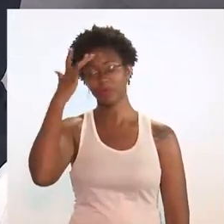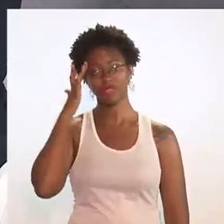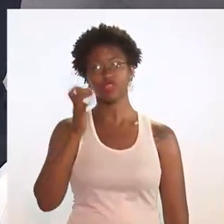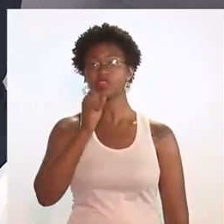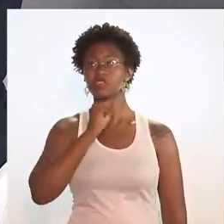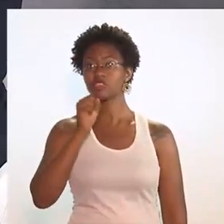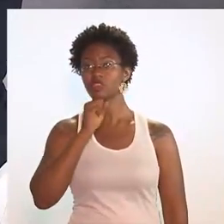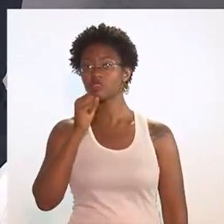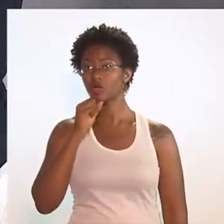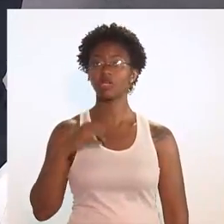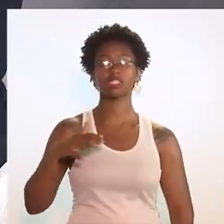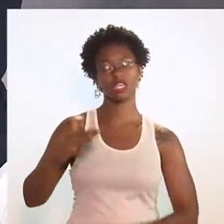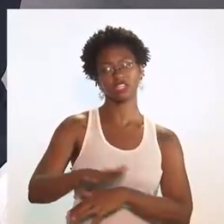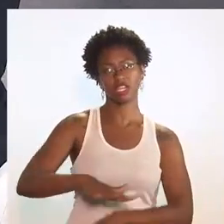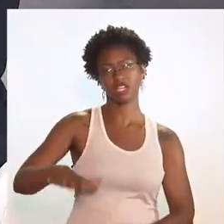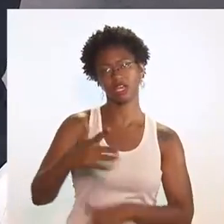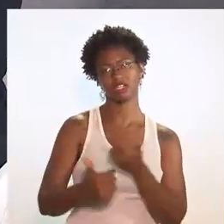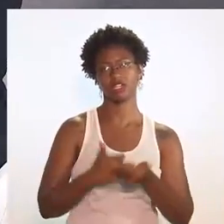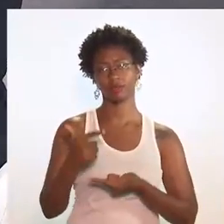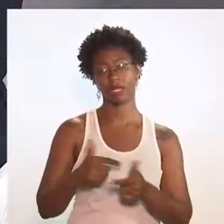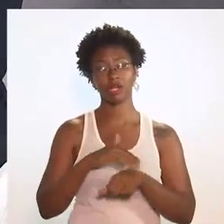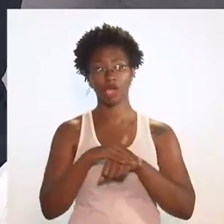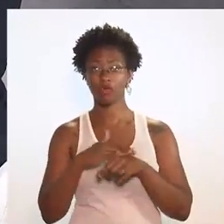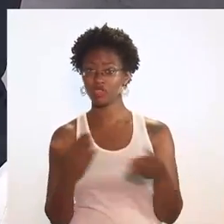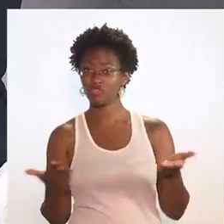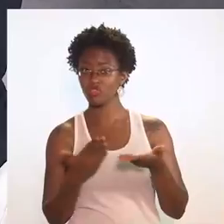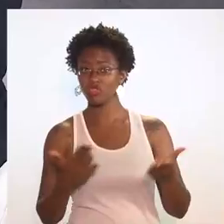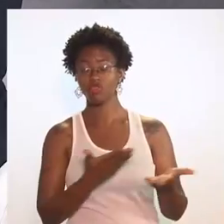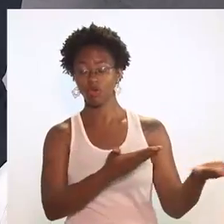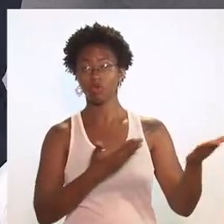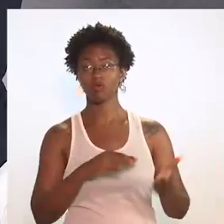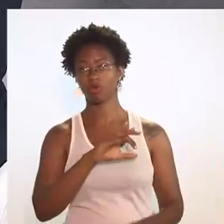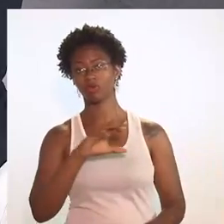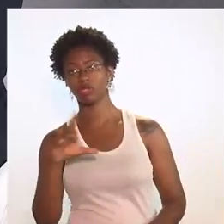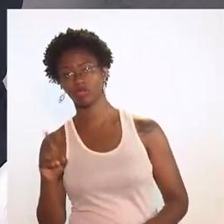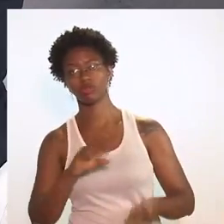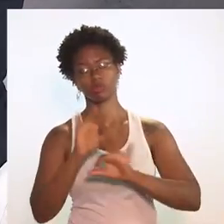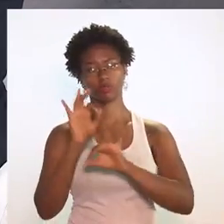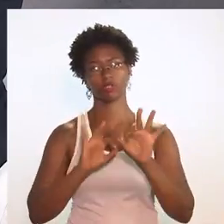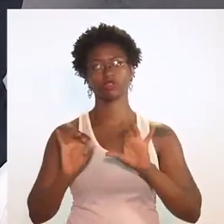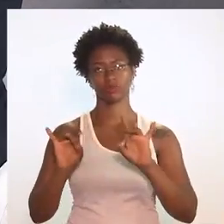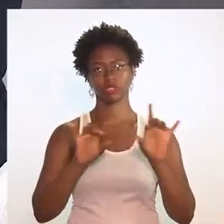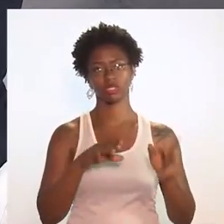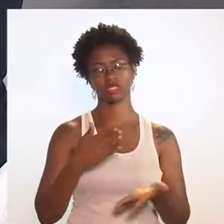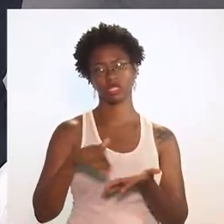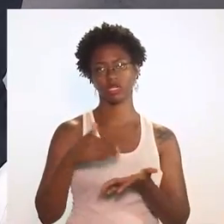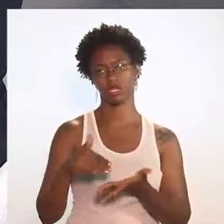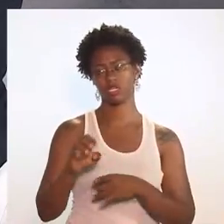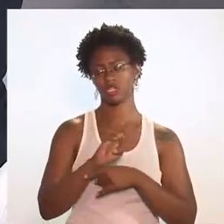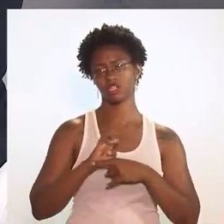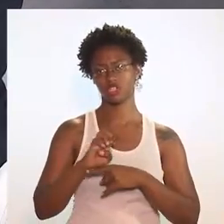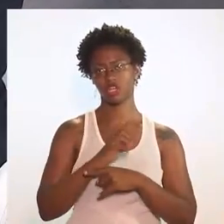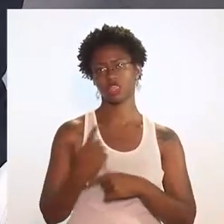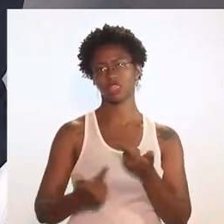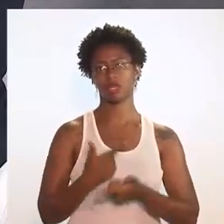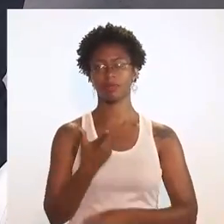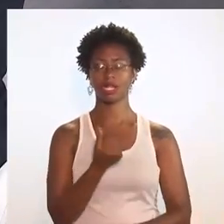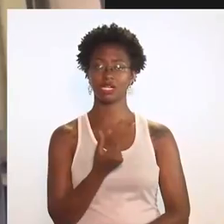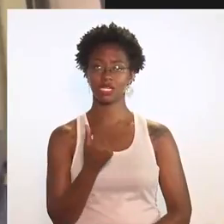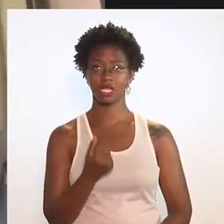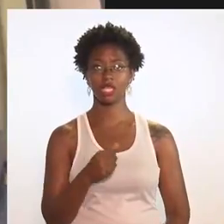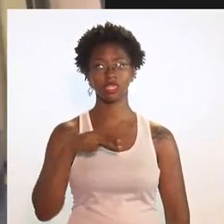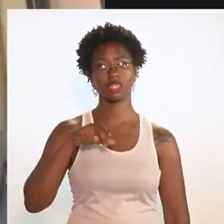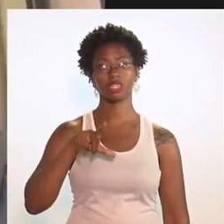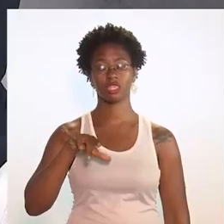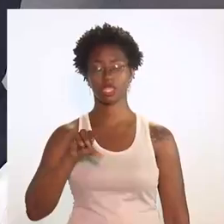60 a mais no mercado de trabalho. E para essa conversa eu convido o coordenador de projetos especiais da Secretaria de Estado de Trabalho e Renda,